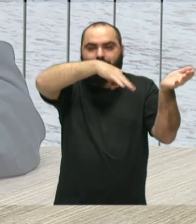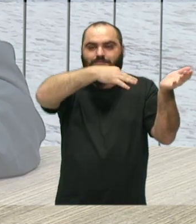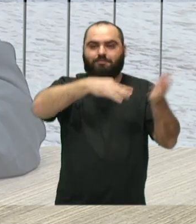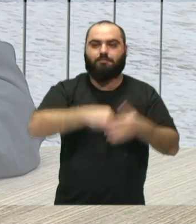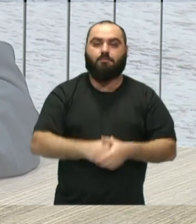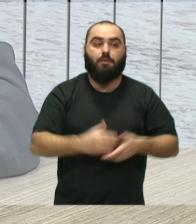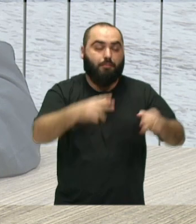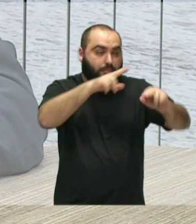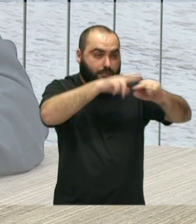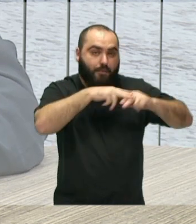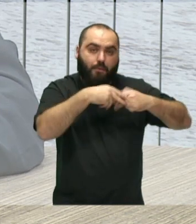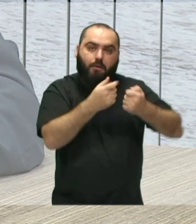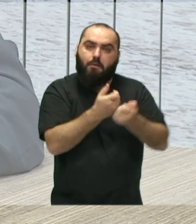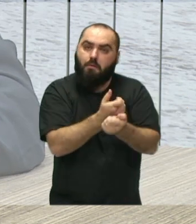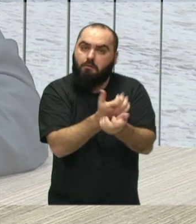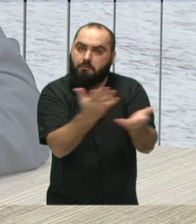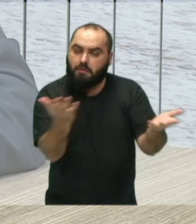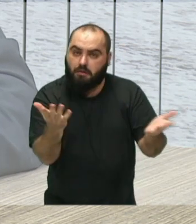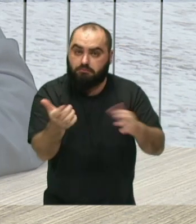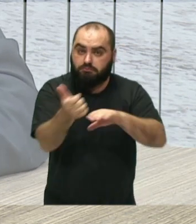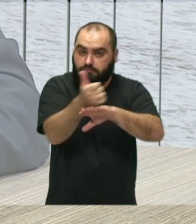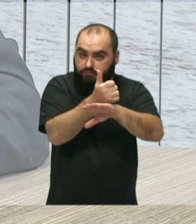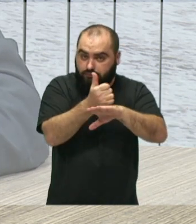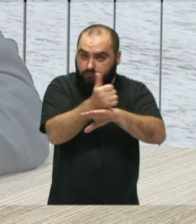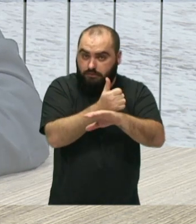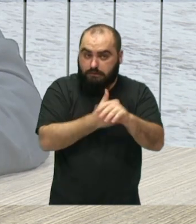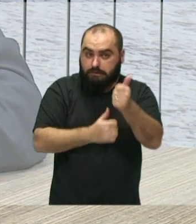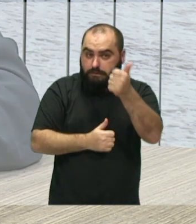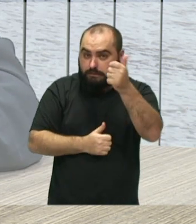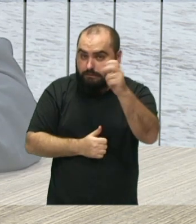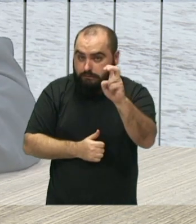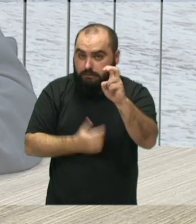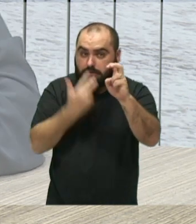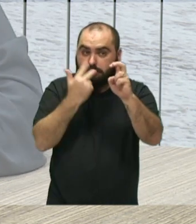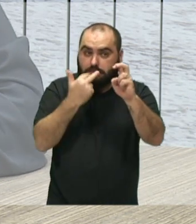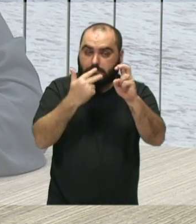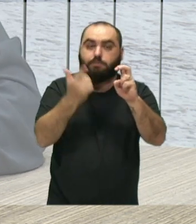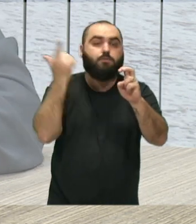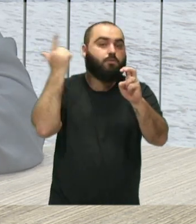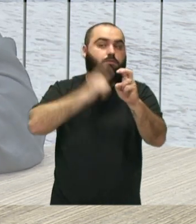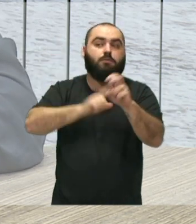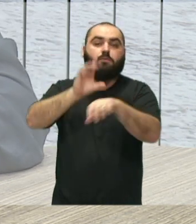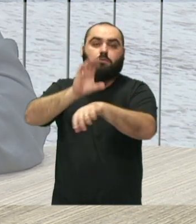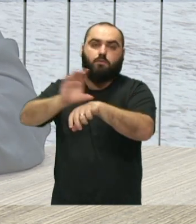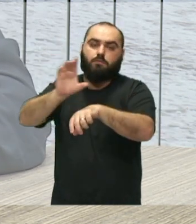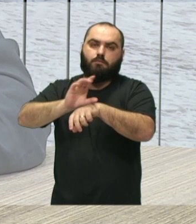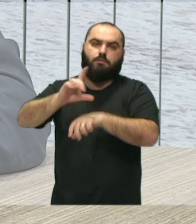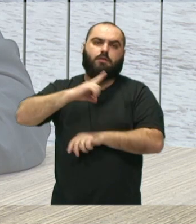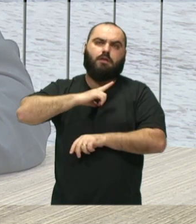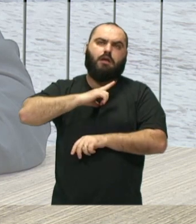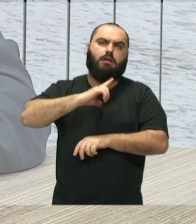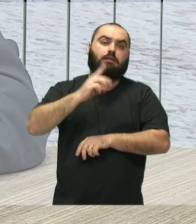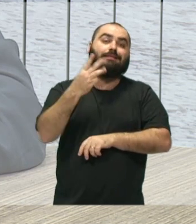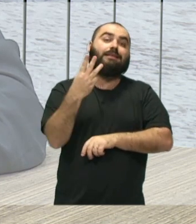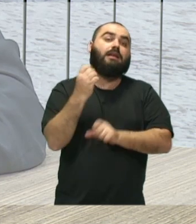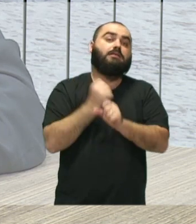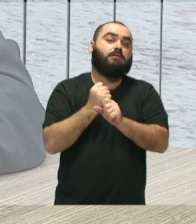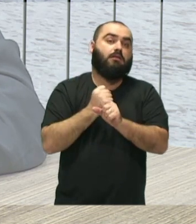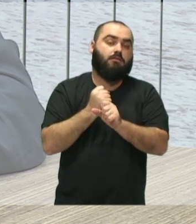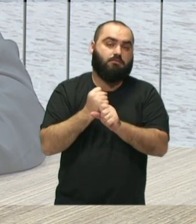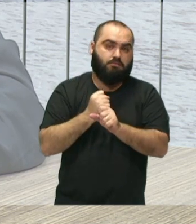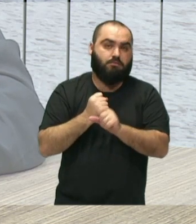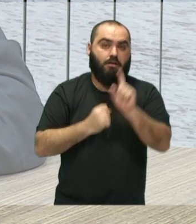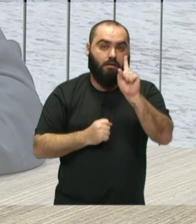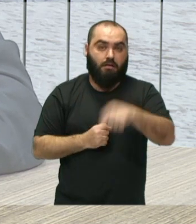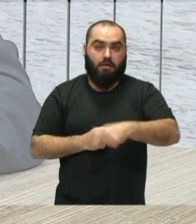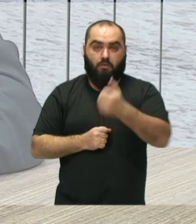oferece esse curso profissionalizante, né, essas 15 opções de instrumentos, né, esse curso, para quem não conhece, tem duração de 3 anos, um curso de